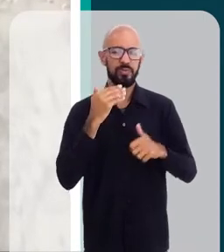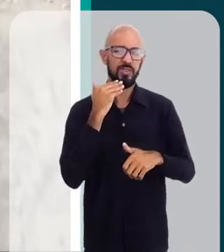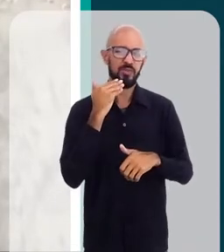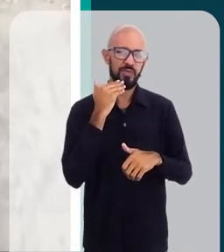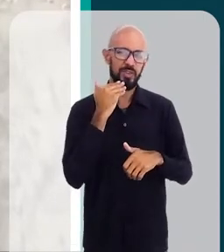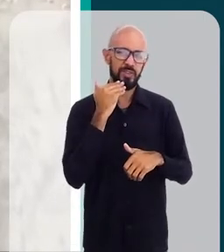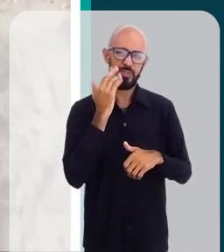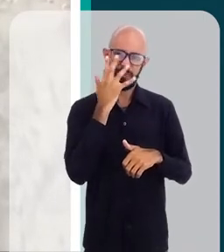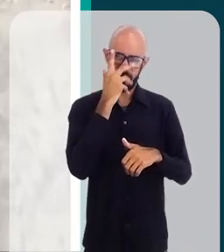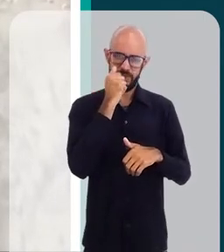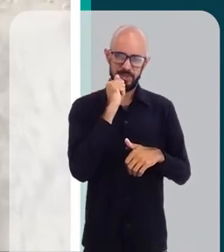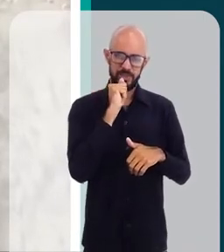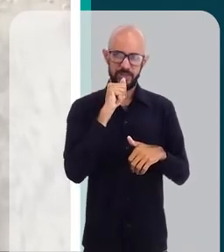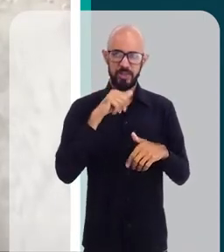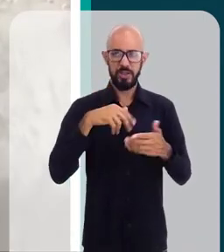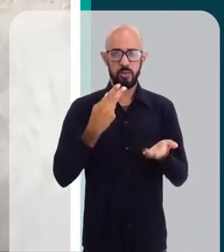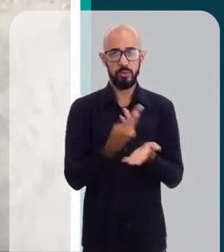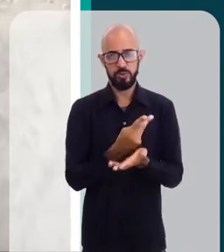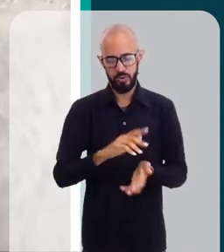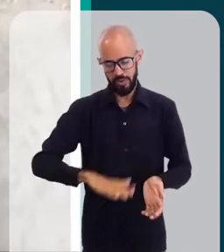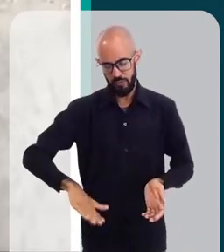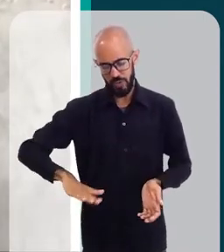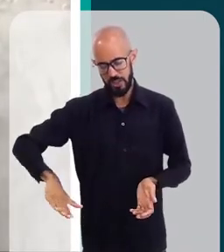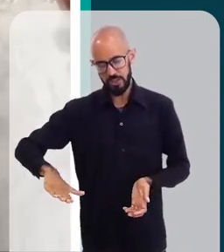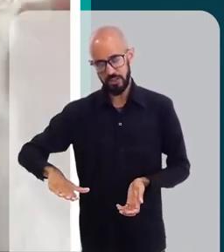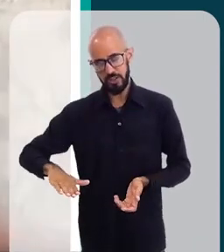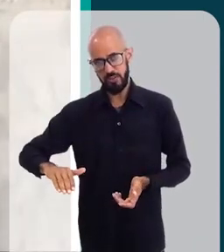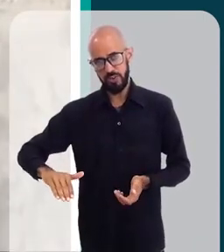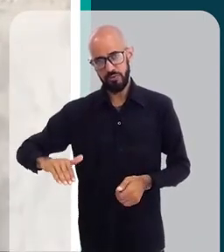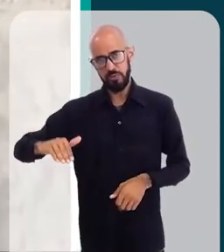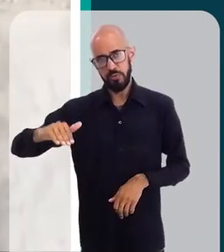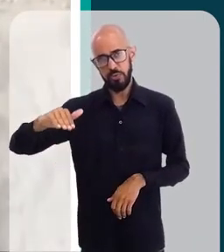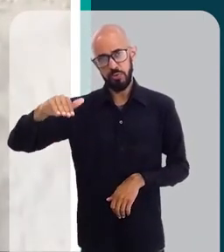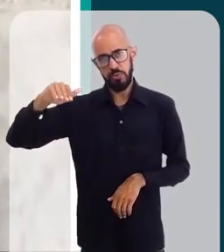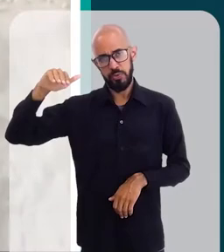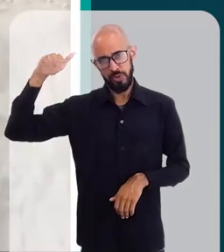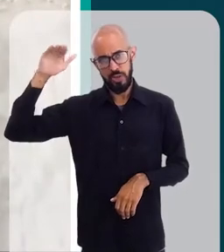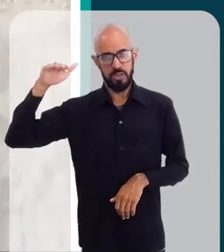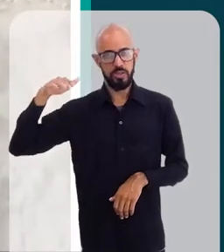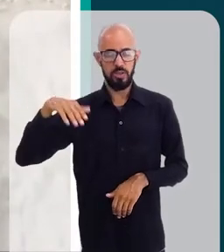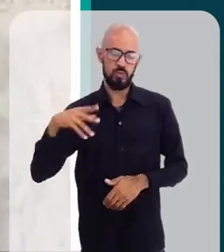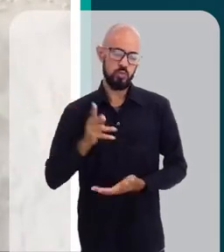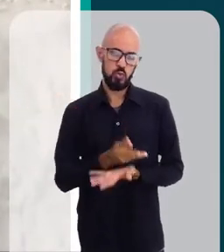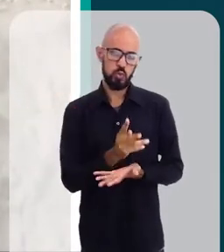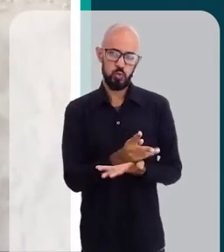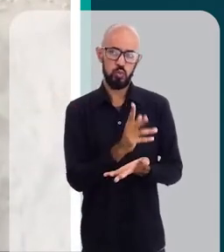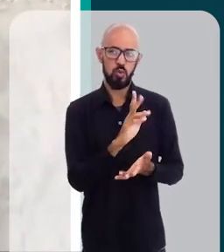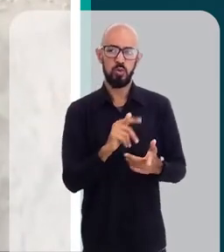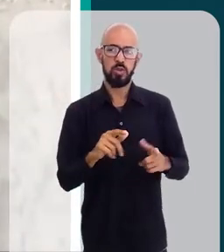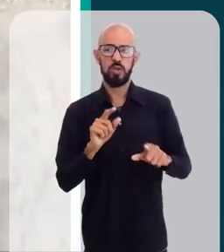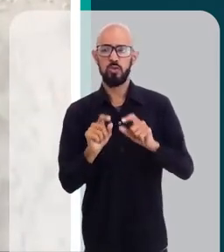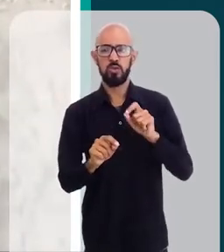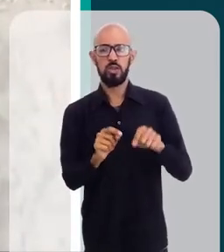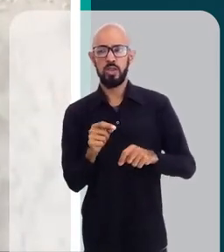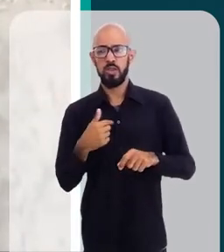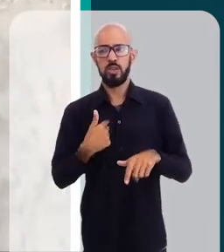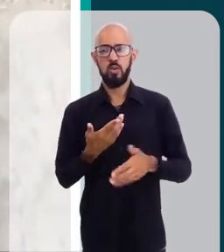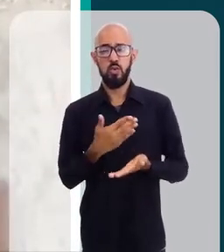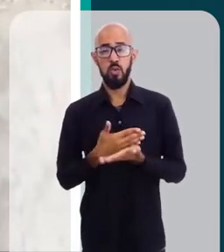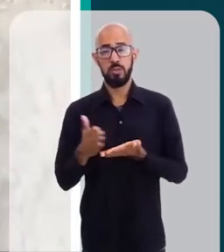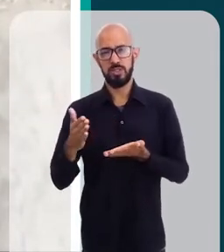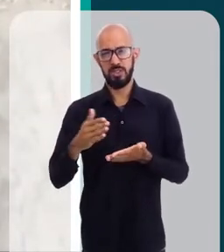estética na minha infância, que veio para a adolescência, que me acompanhou a vida adulta, e eu